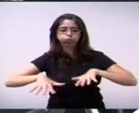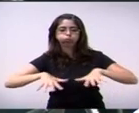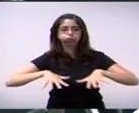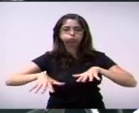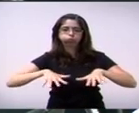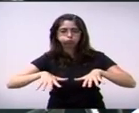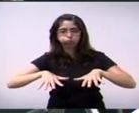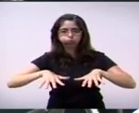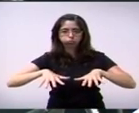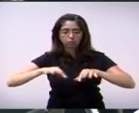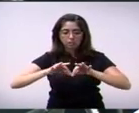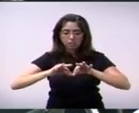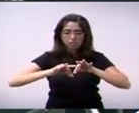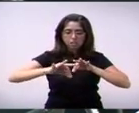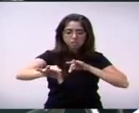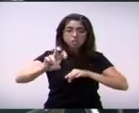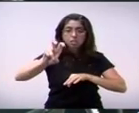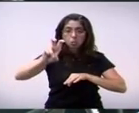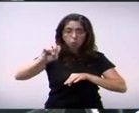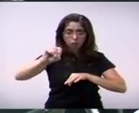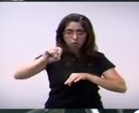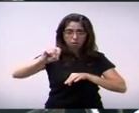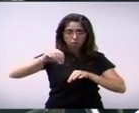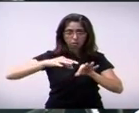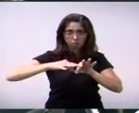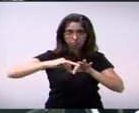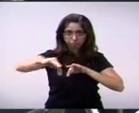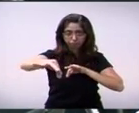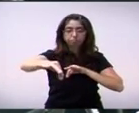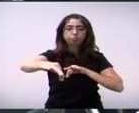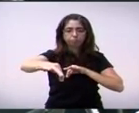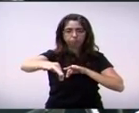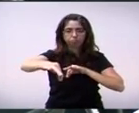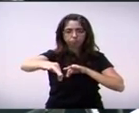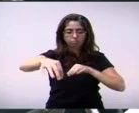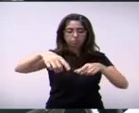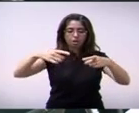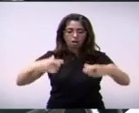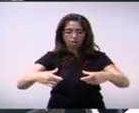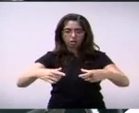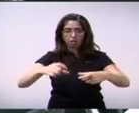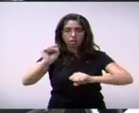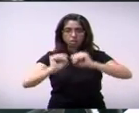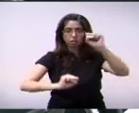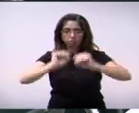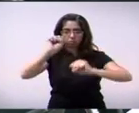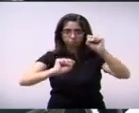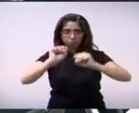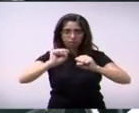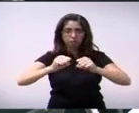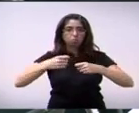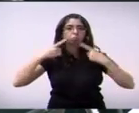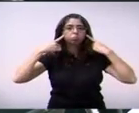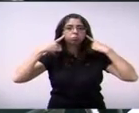uma faixa de 50 metros no entorno da poligonal,